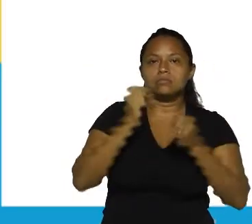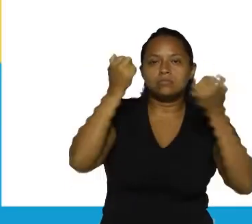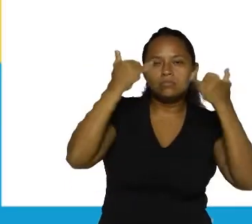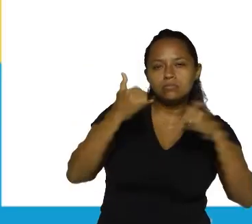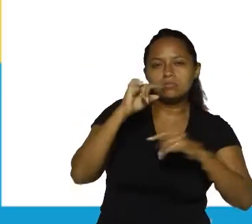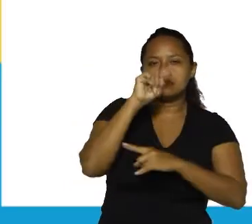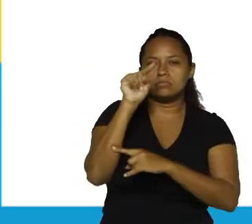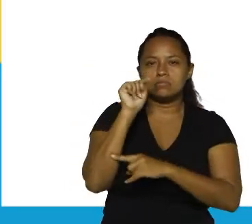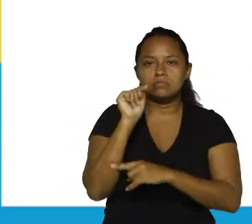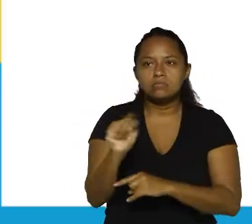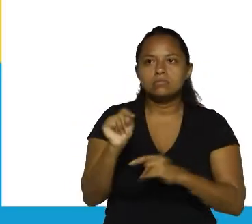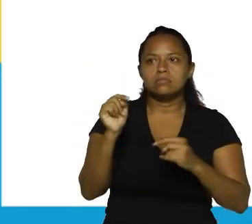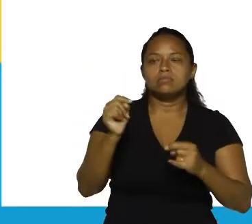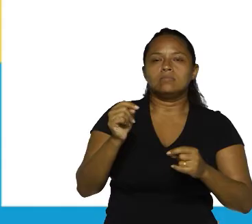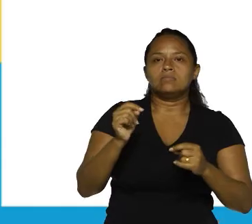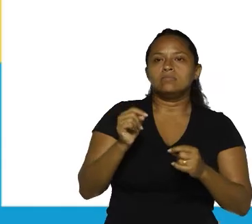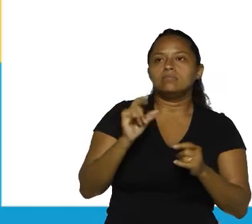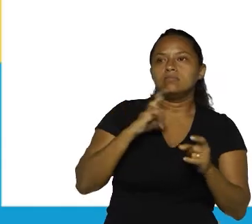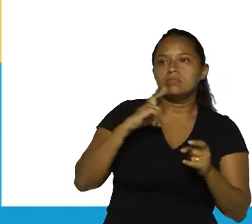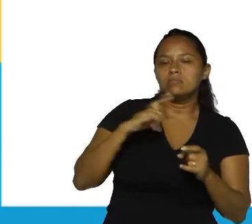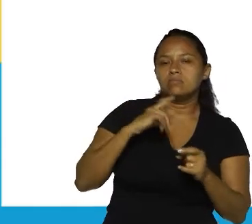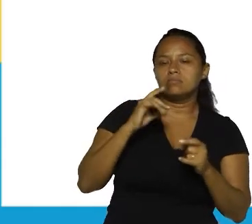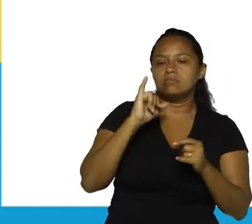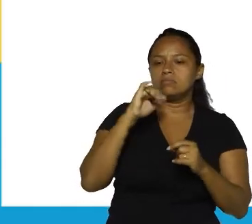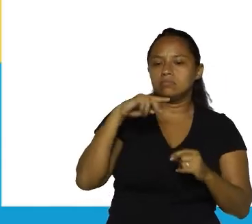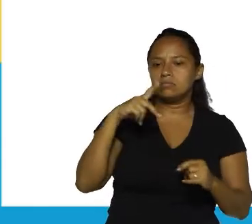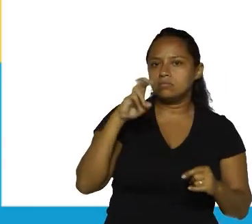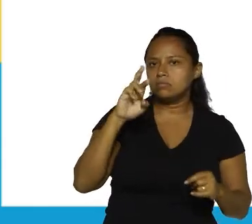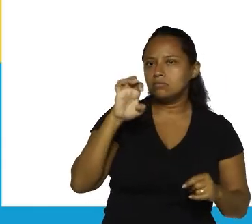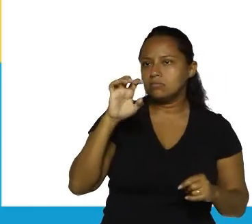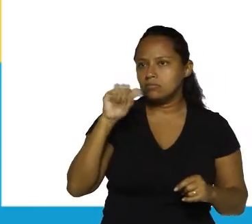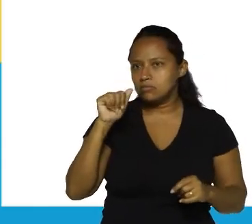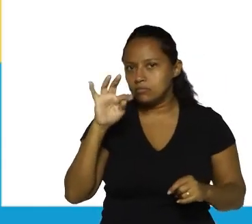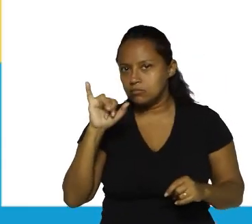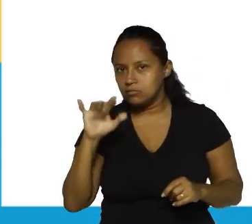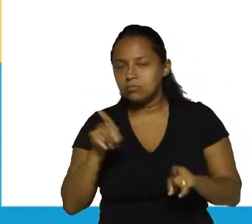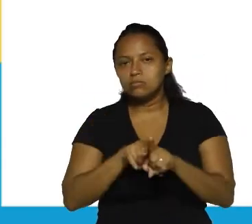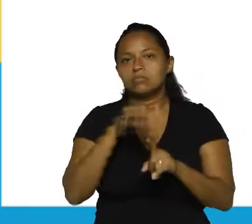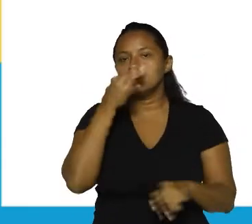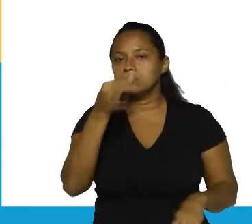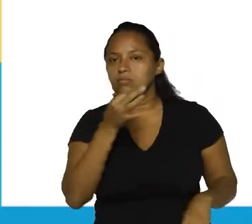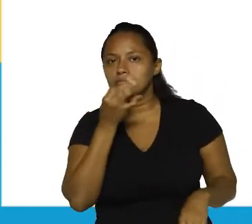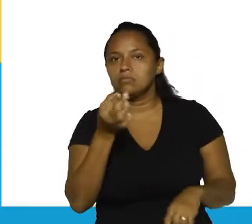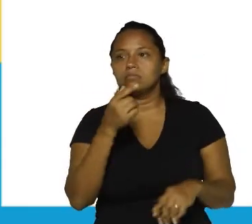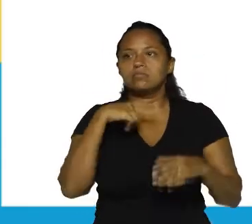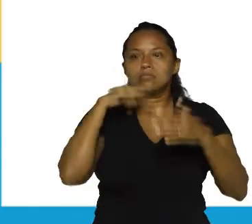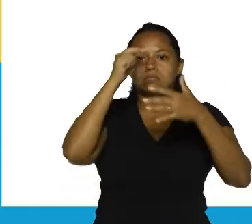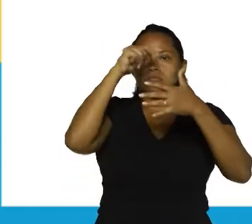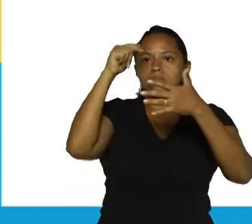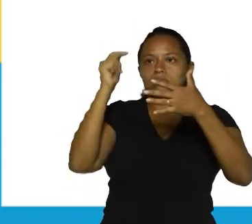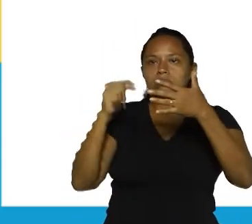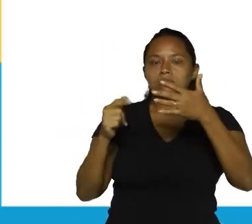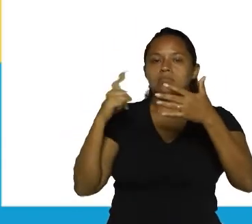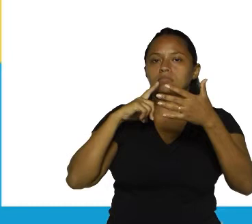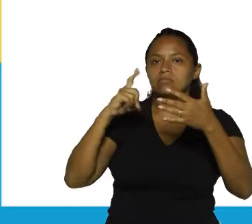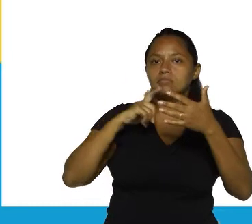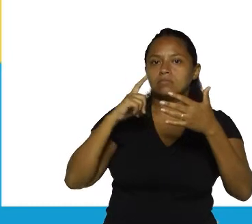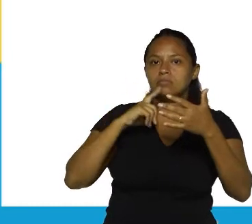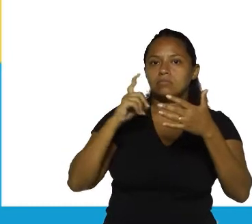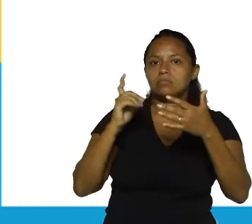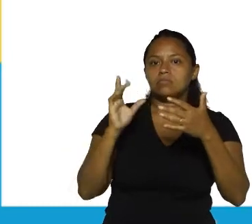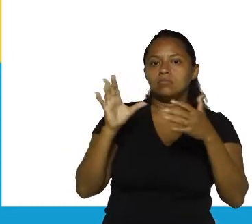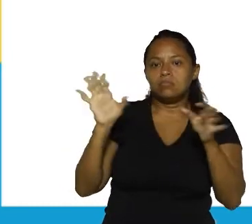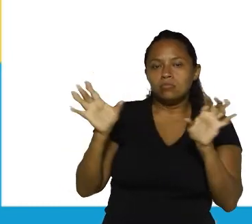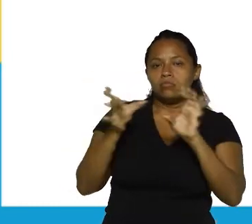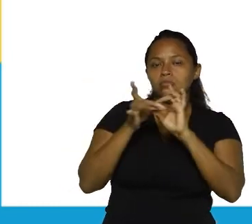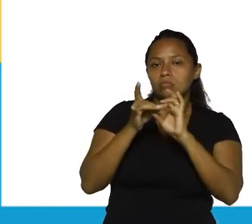interrogativas, exclamativas, imperativas e optativas. Certo? Cada uma delas servindo